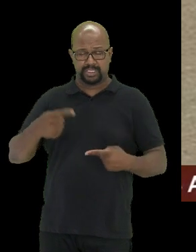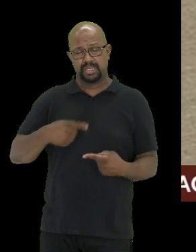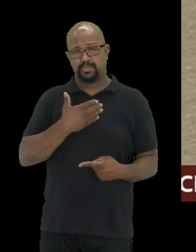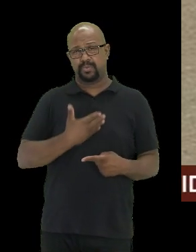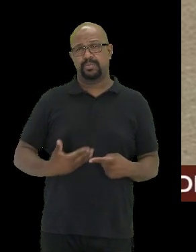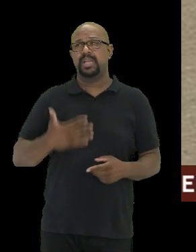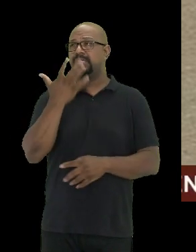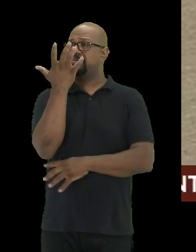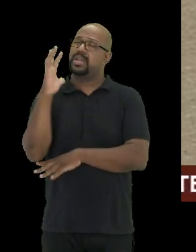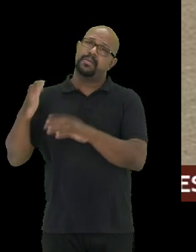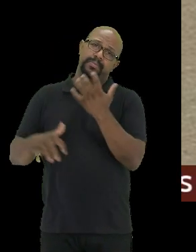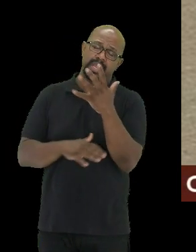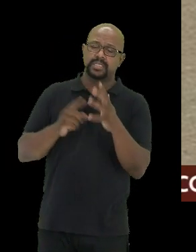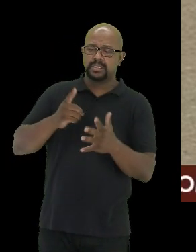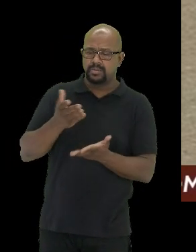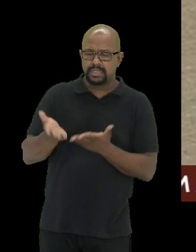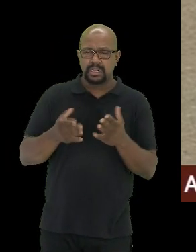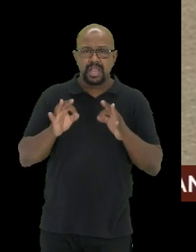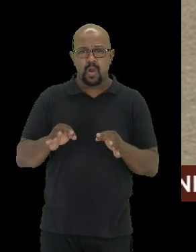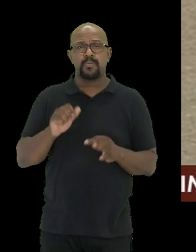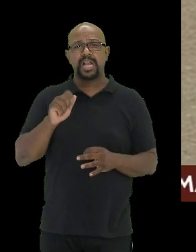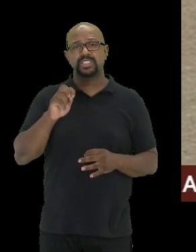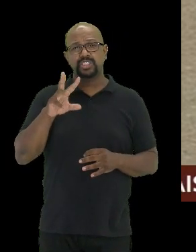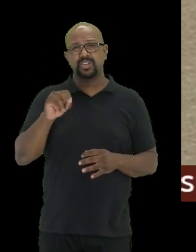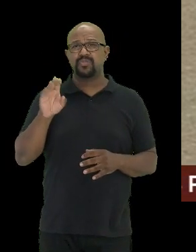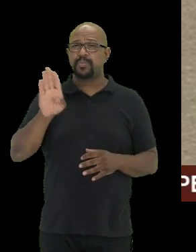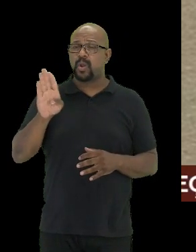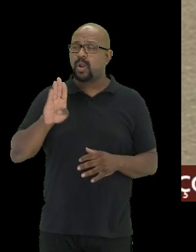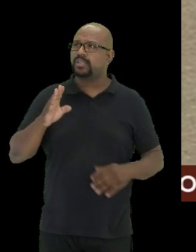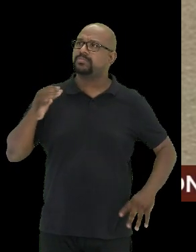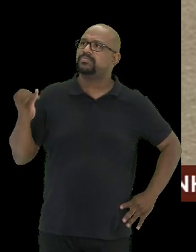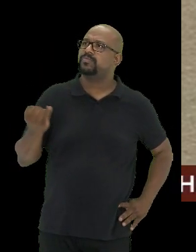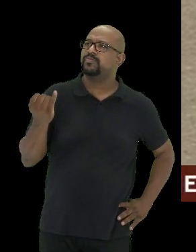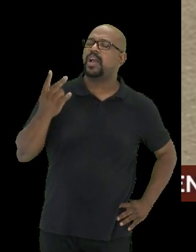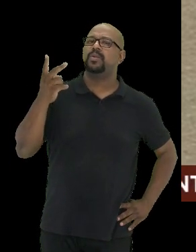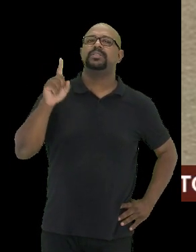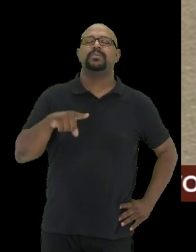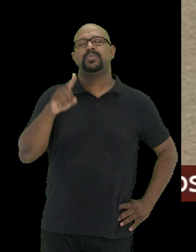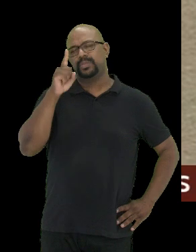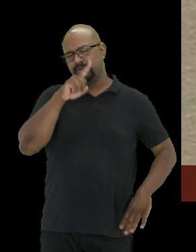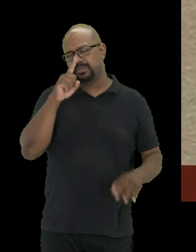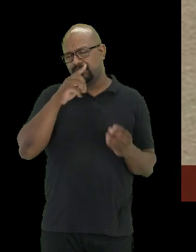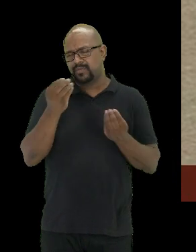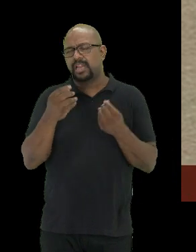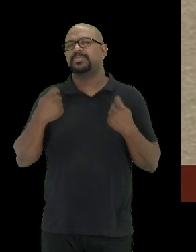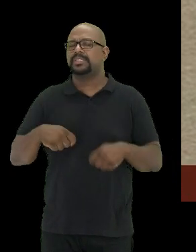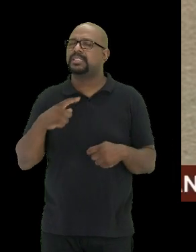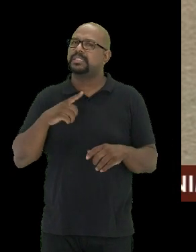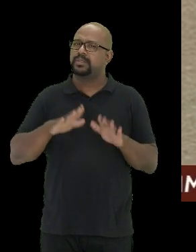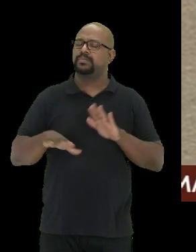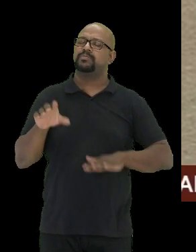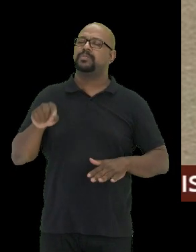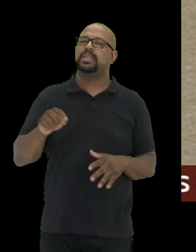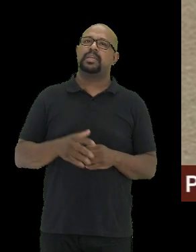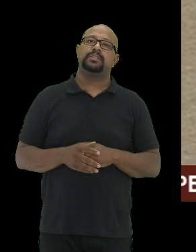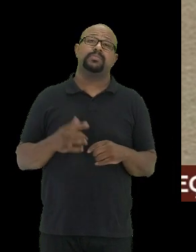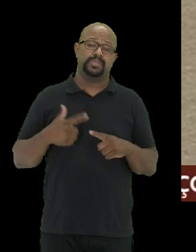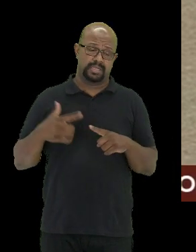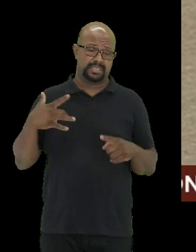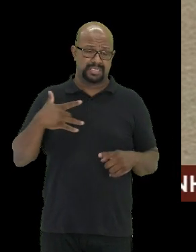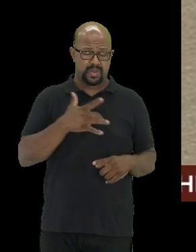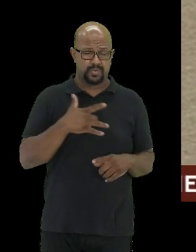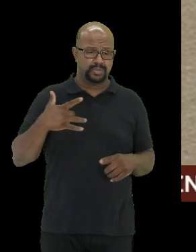ambiente, não tratar dela como ativo psicológico valioso é realmente algo frágico de direto para esses negócios. Que a saúde